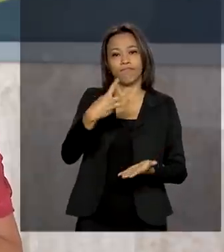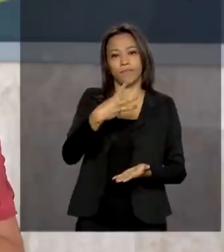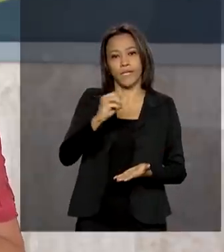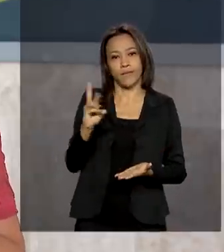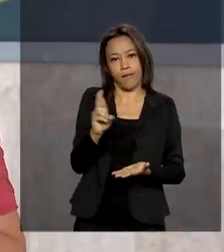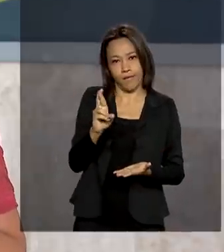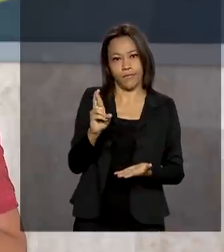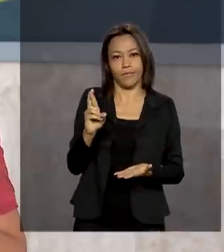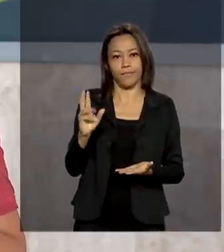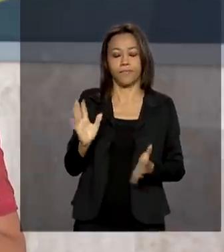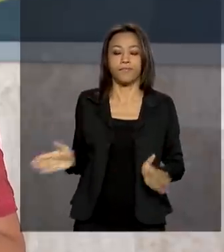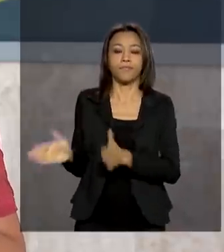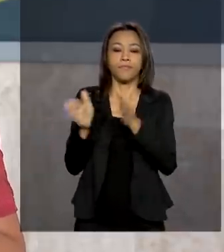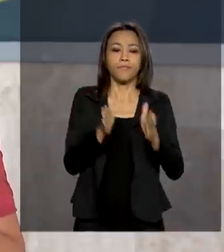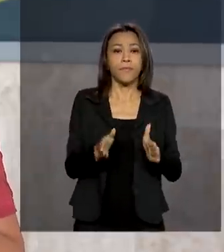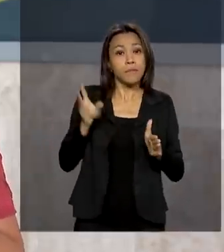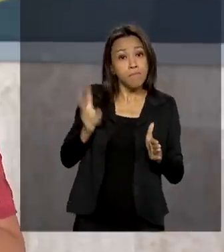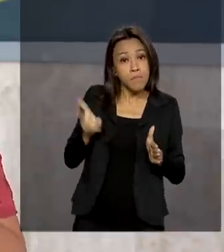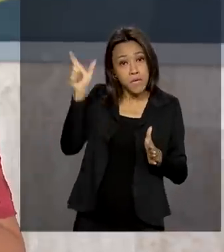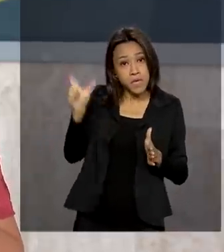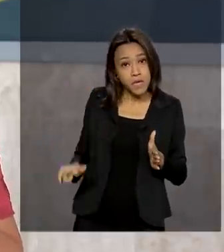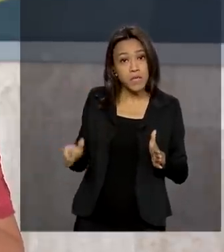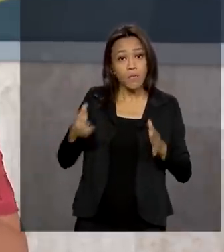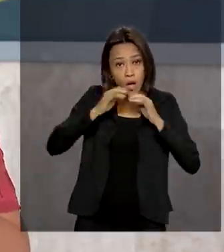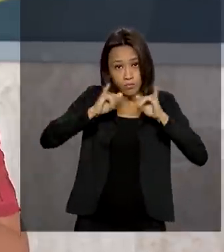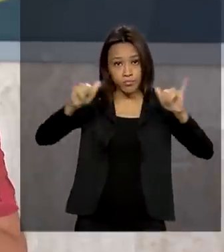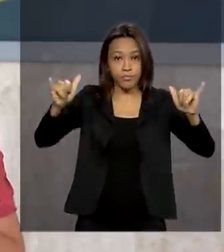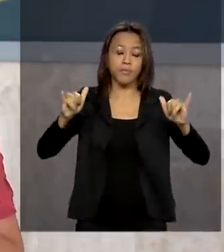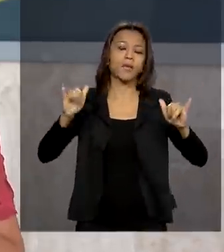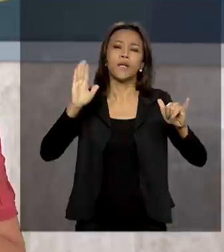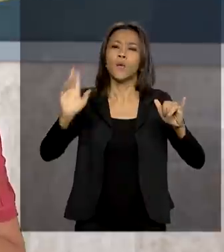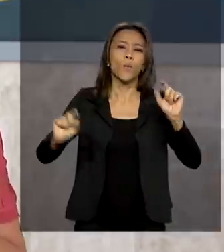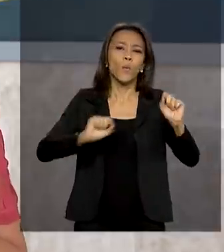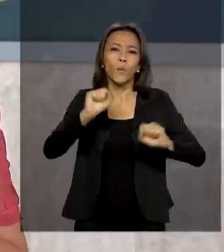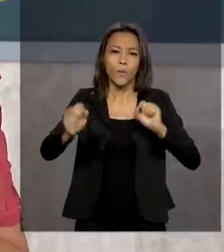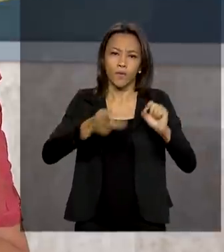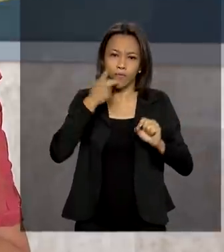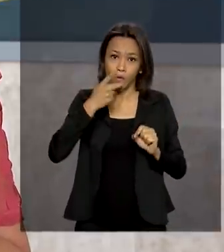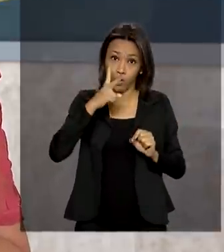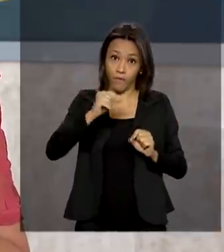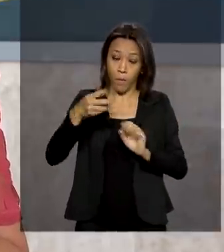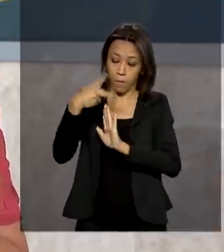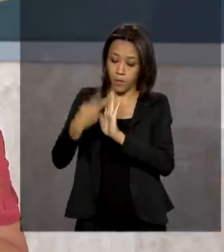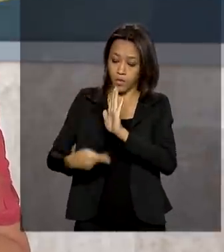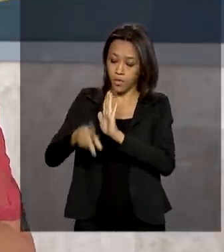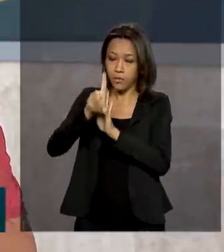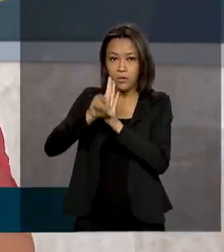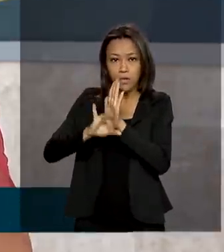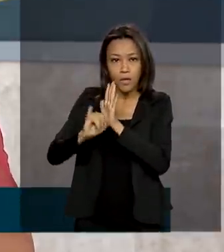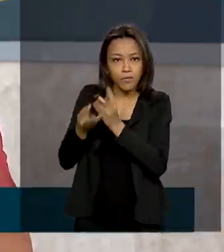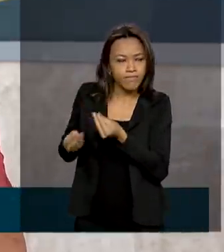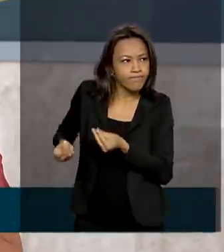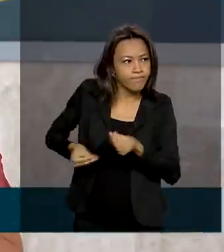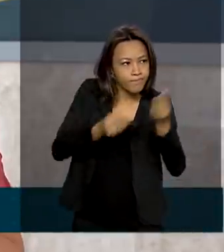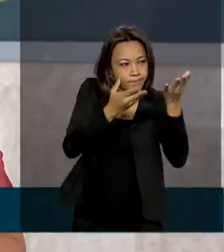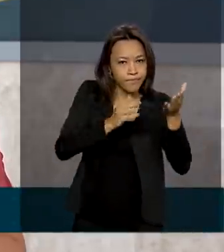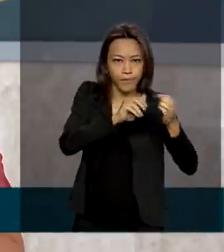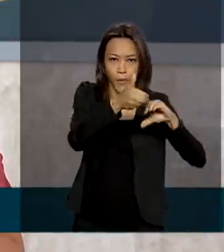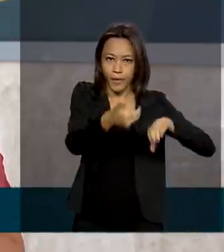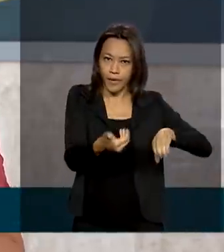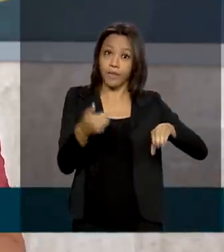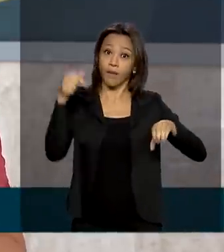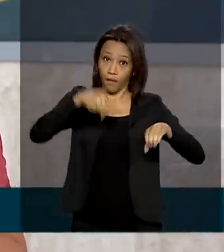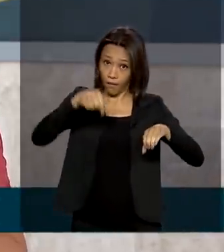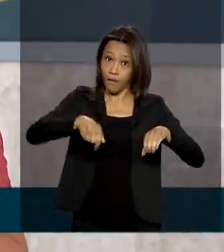E, olha, nesse mesmo pronunciamento, o presidente fez um outro anúncio. Disse que vai enviar um projeto de lei para o Congresso Nacional, ainda essa semana,